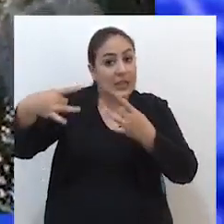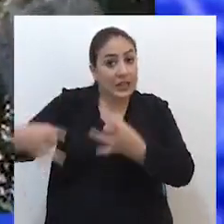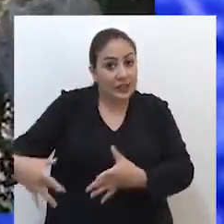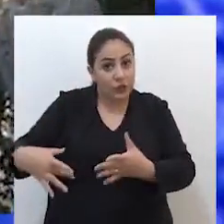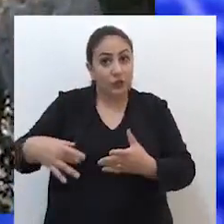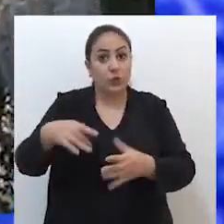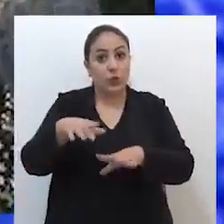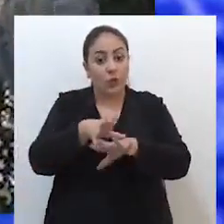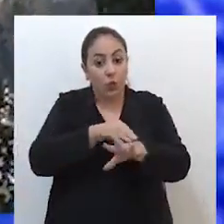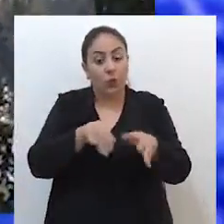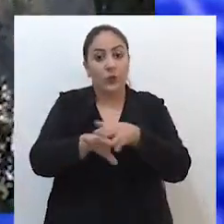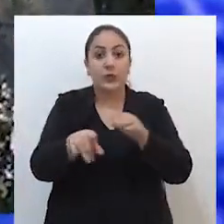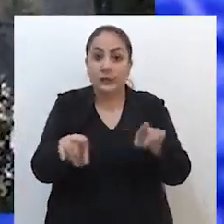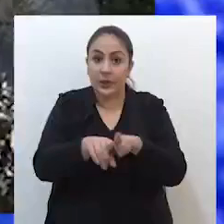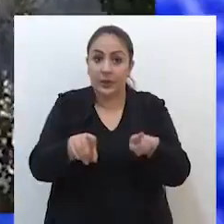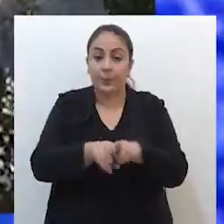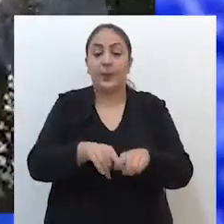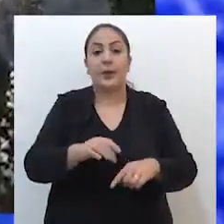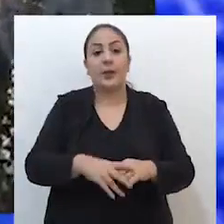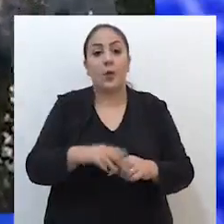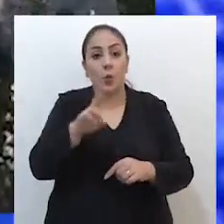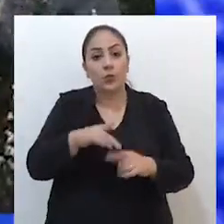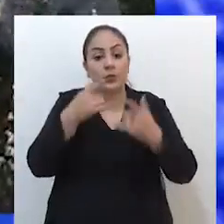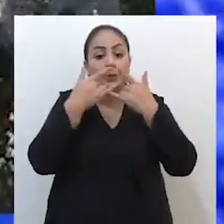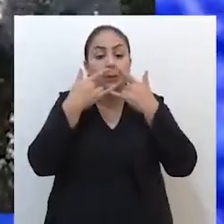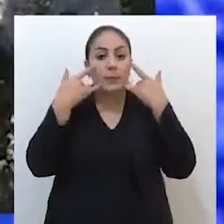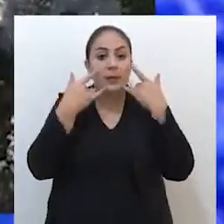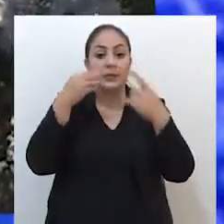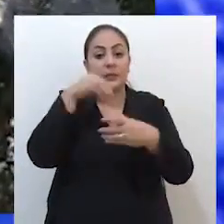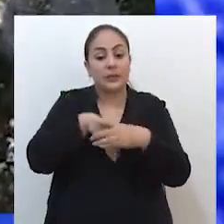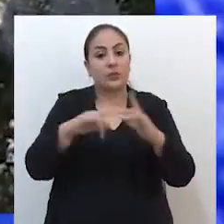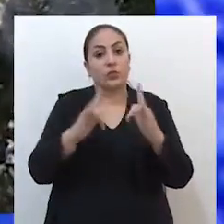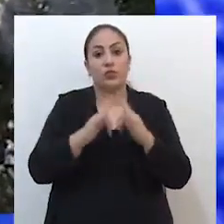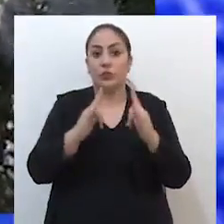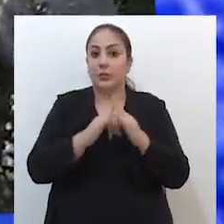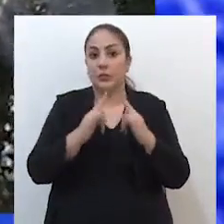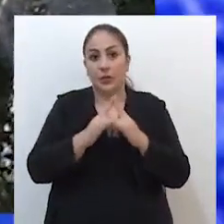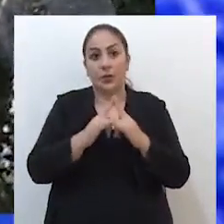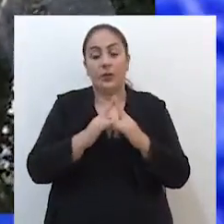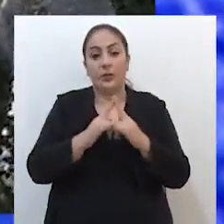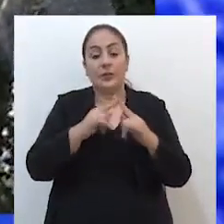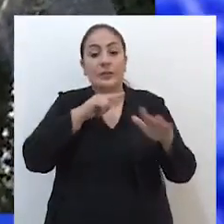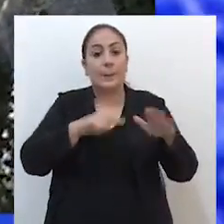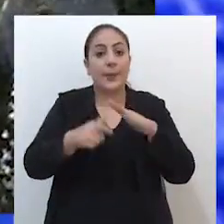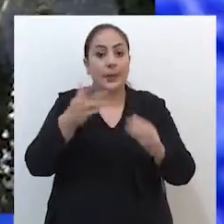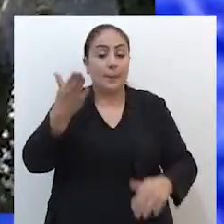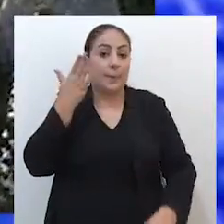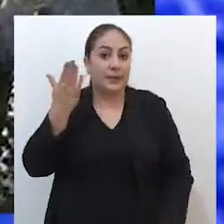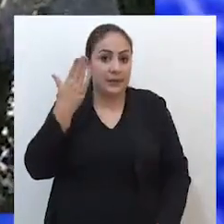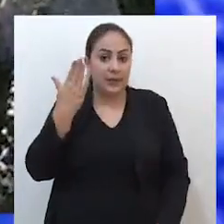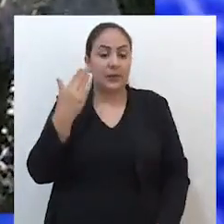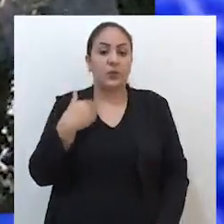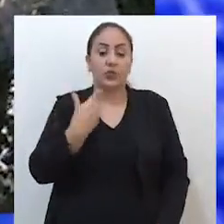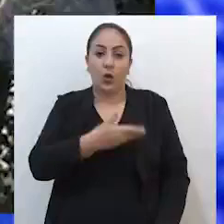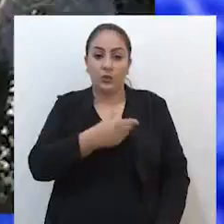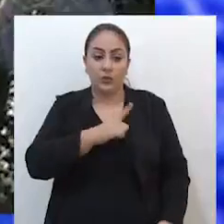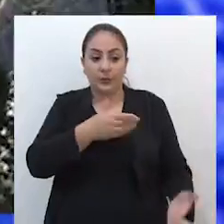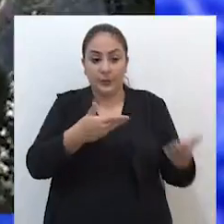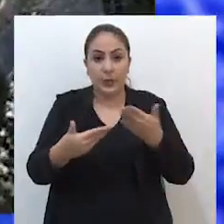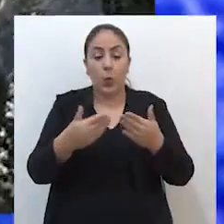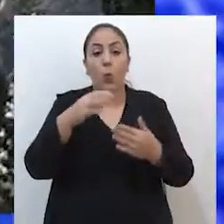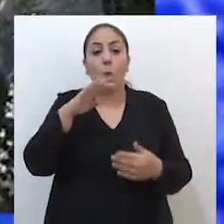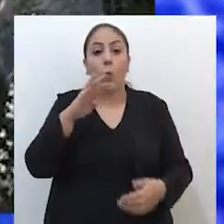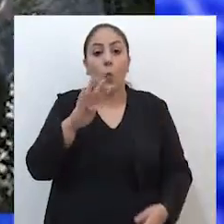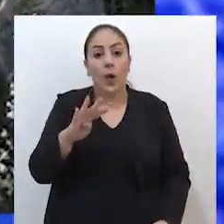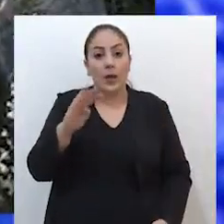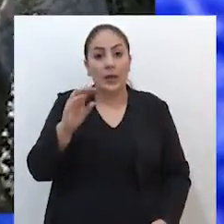durante os atendimentos, também uso de máscara dentro da instituição. Na semana passada, recebemos